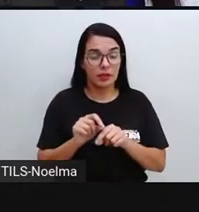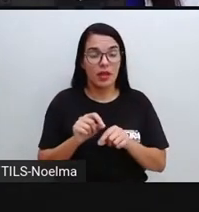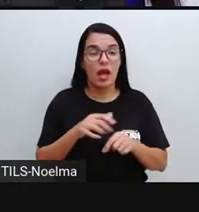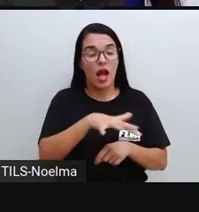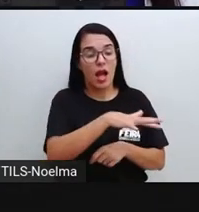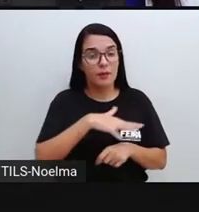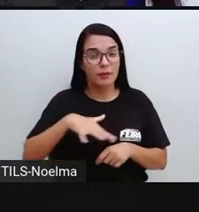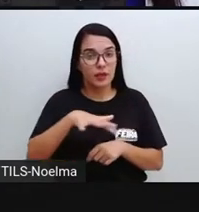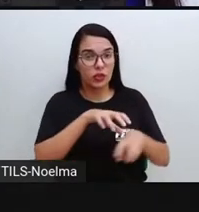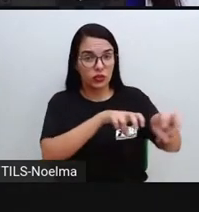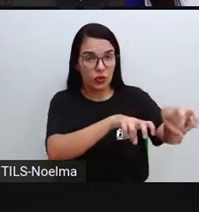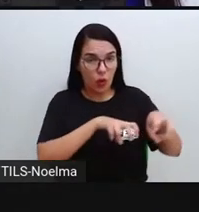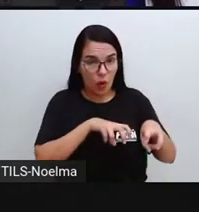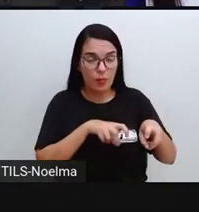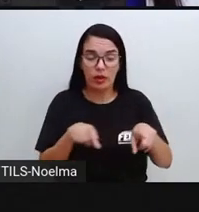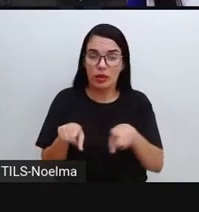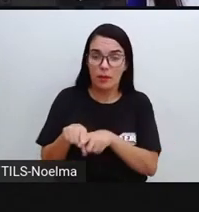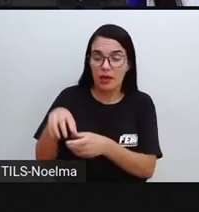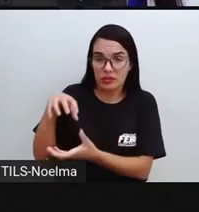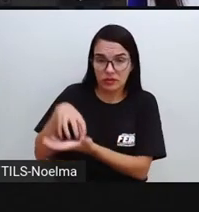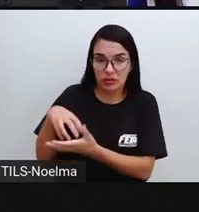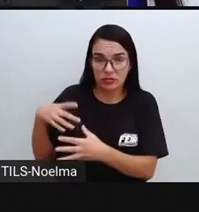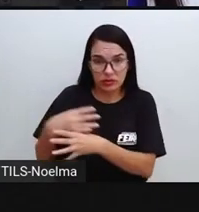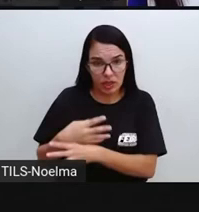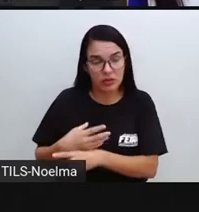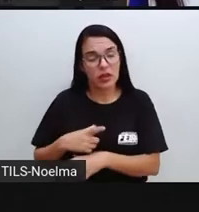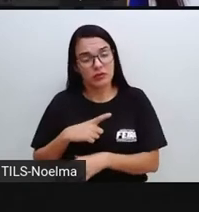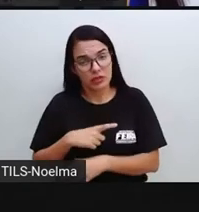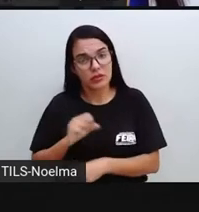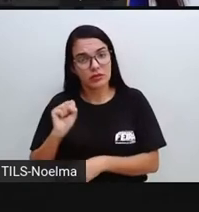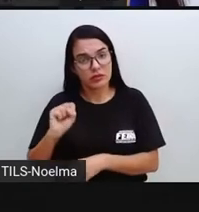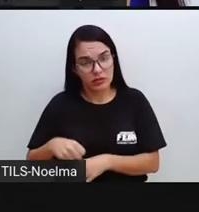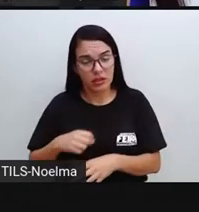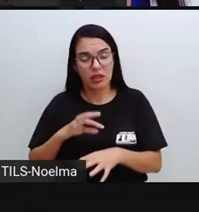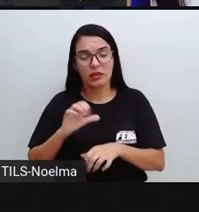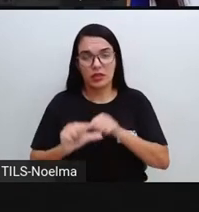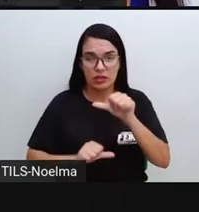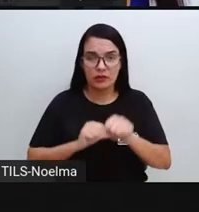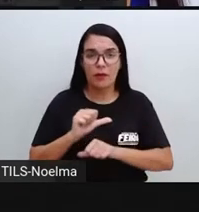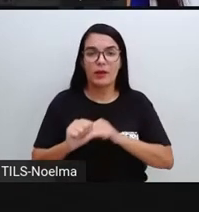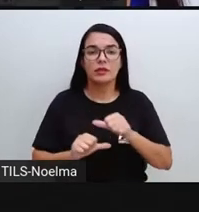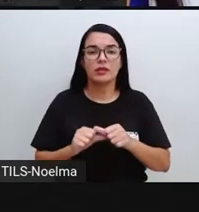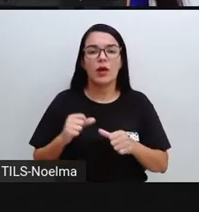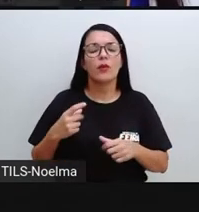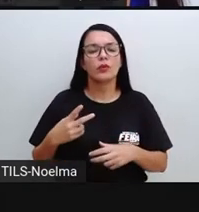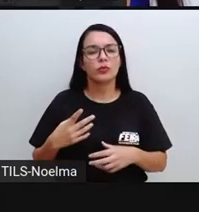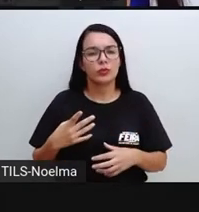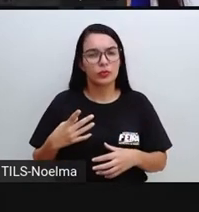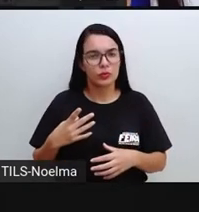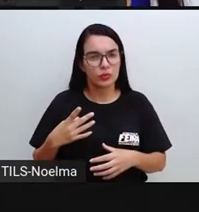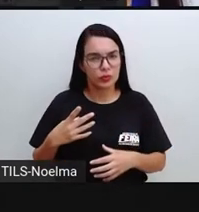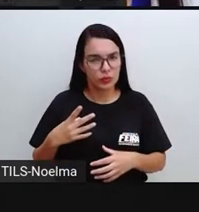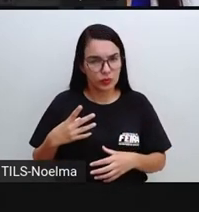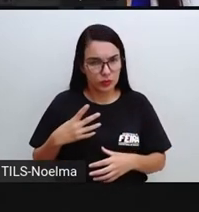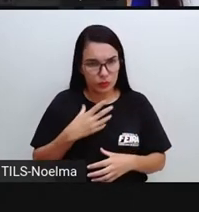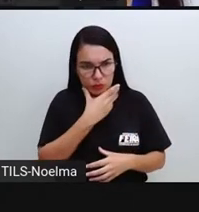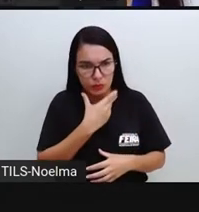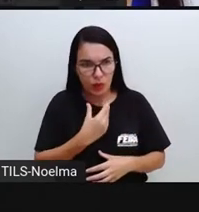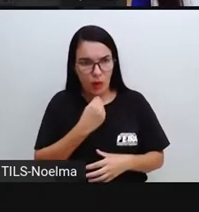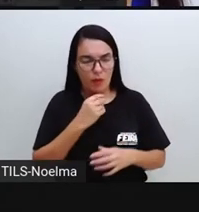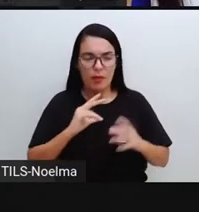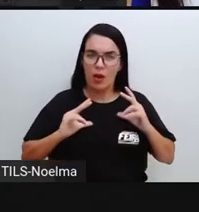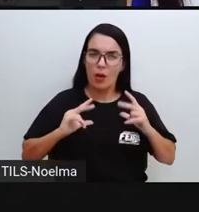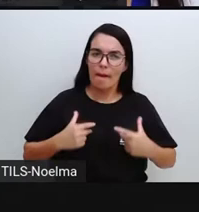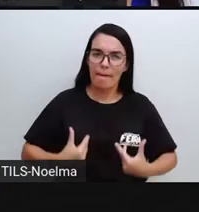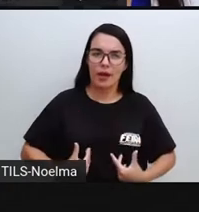transformadas pelo homem, elas apresentam aí paisagens culturais. quê? Porque essa paisagem